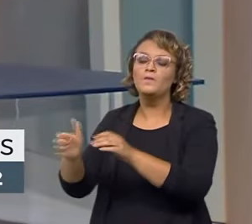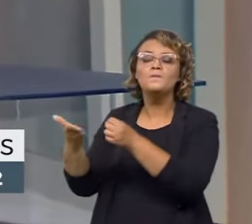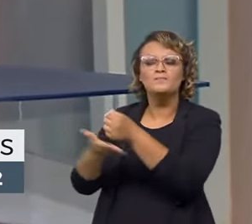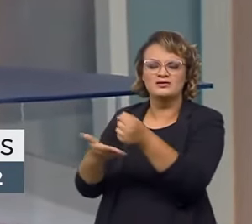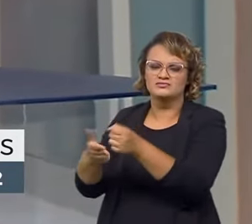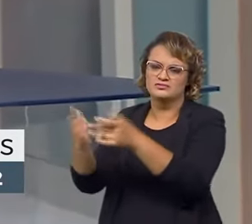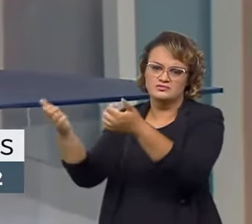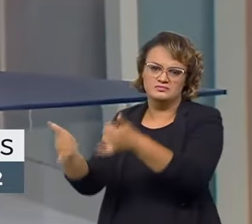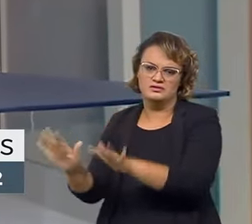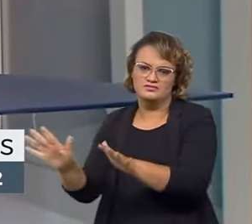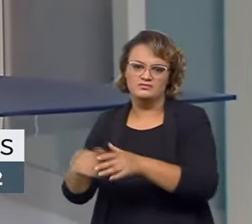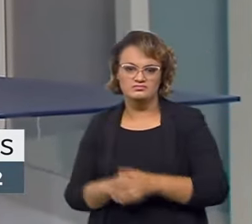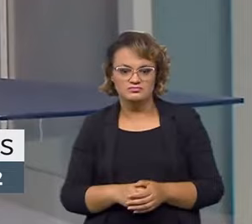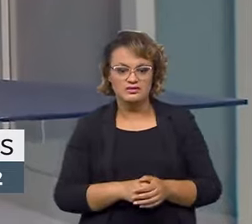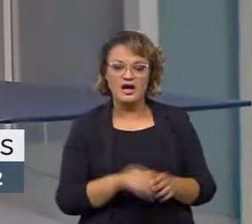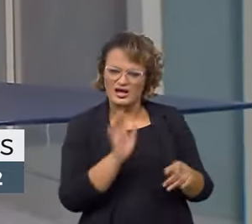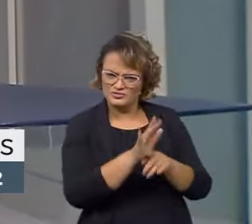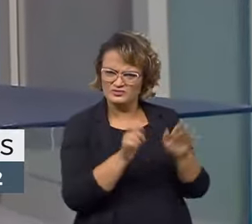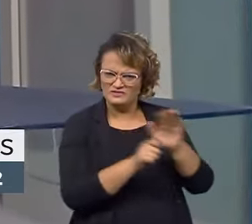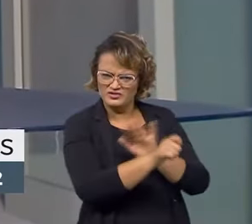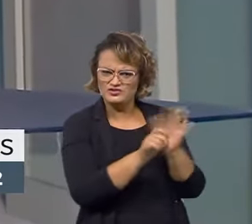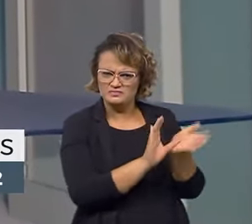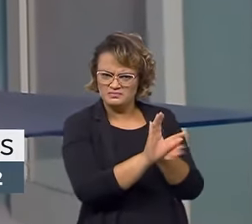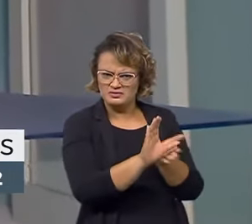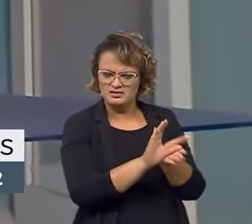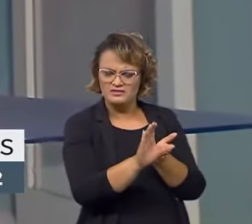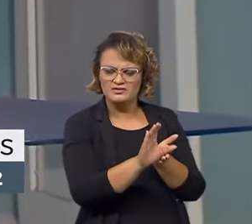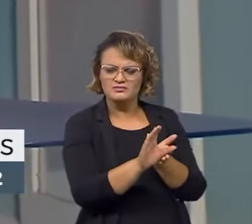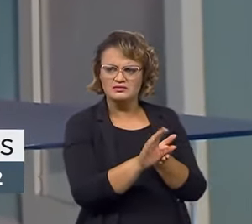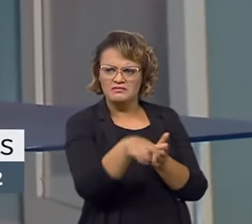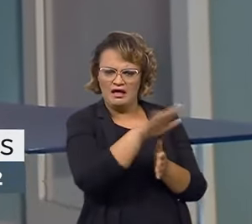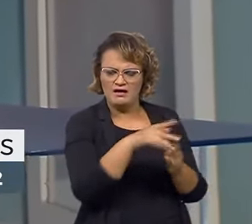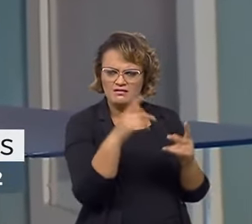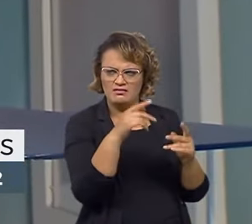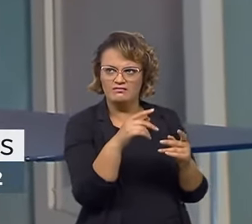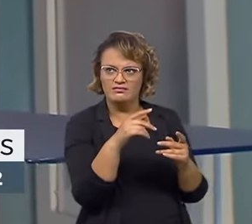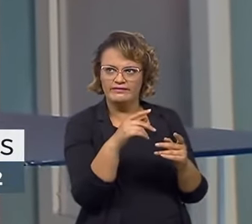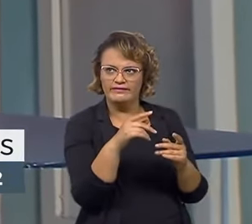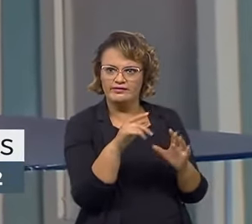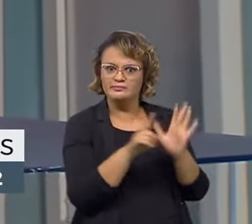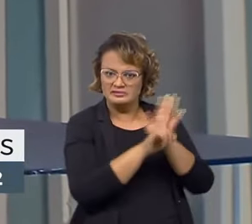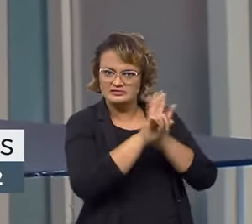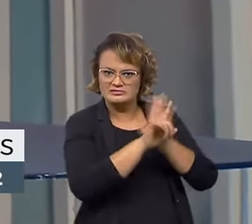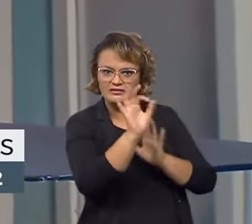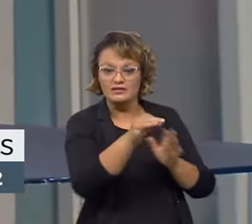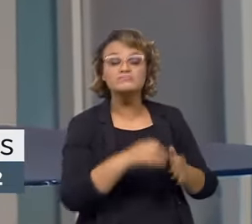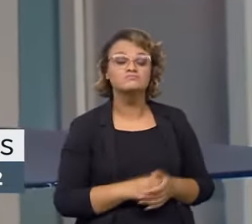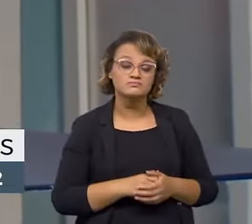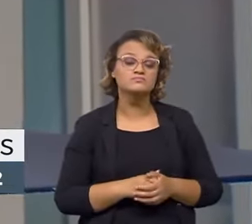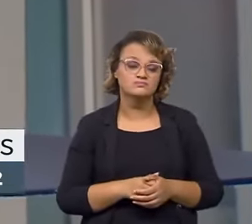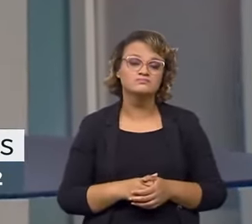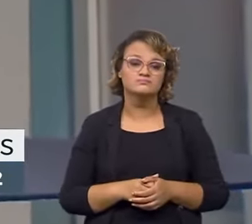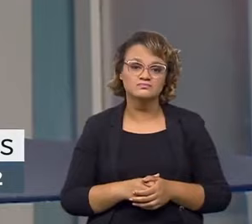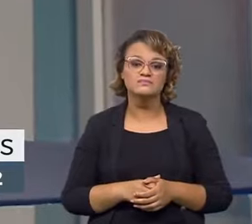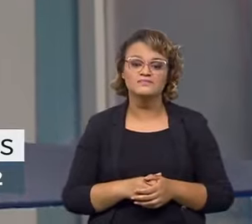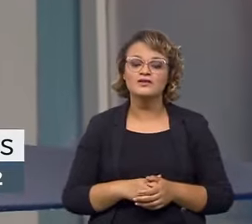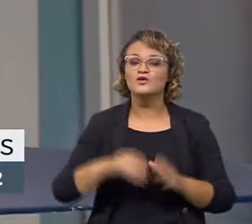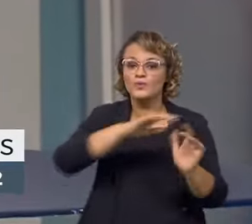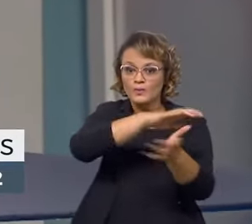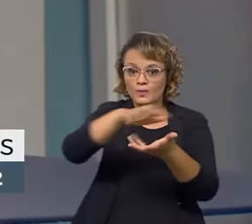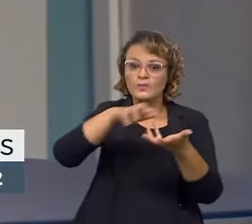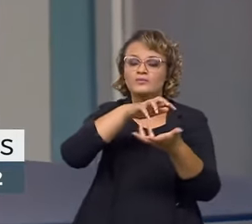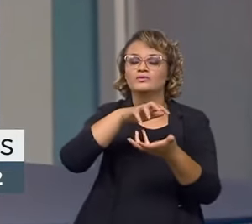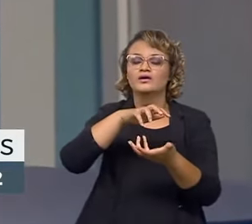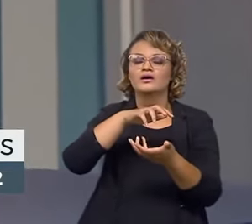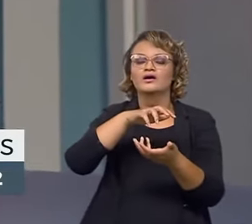regulamentação. E até mais investimento em pesquisa, né? Com certeza, porque o grande desafio não é do Brasil, tá? É no mundo inteiro,